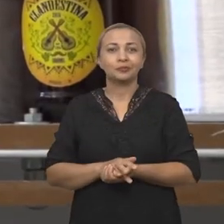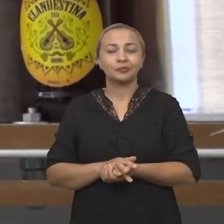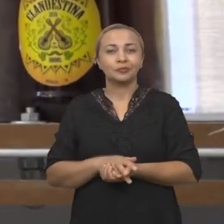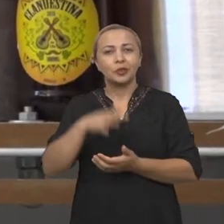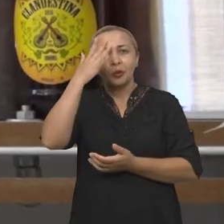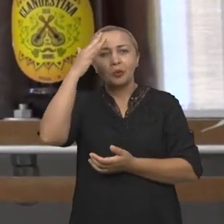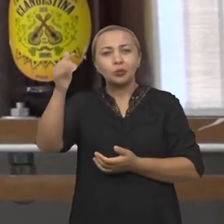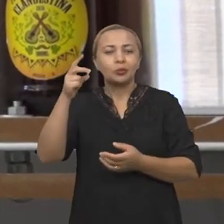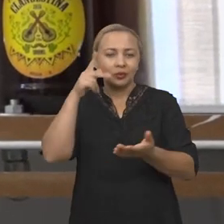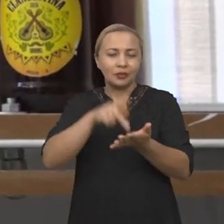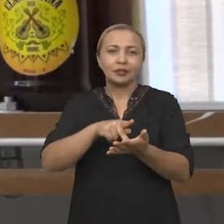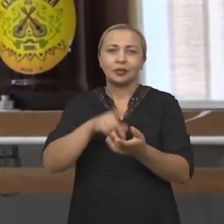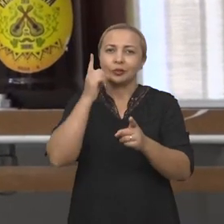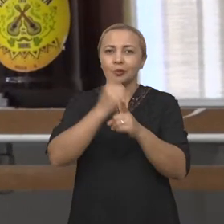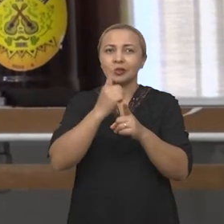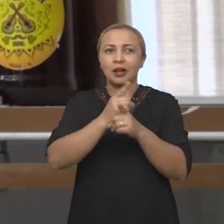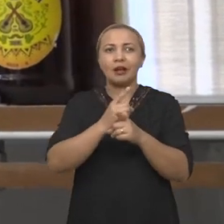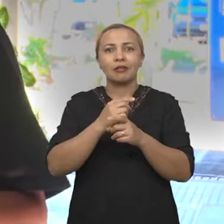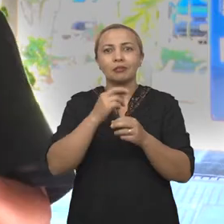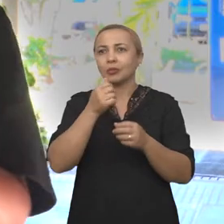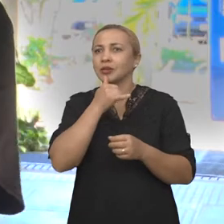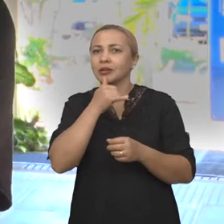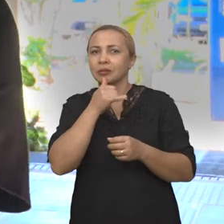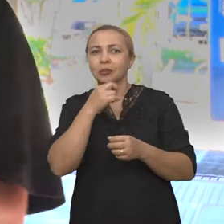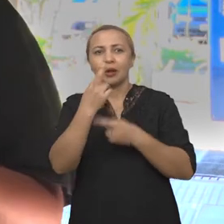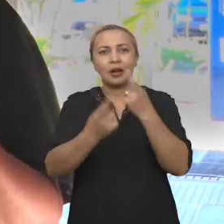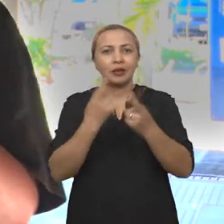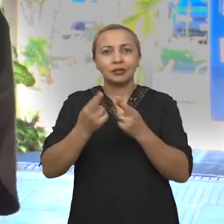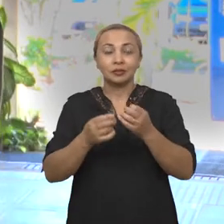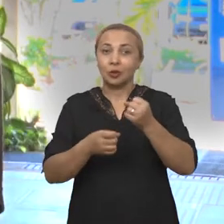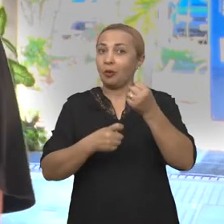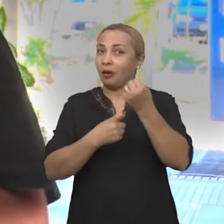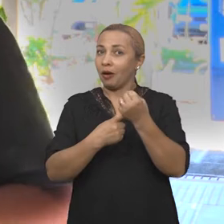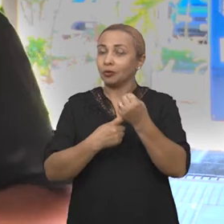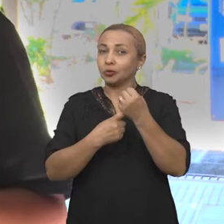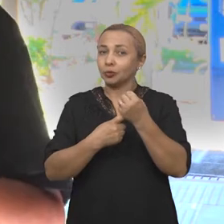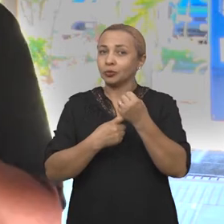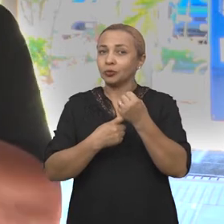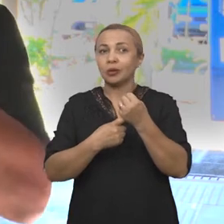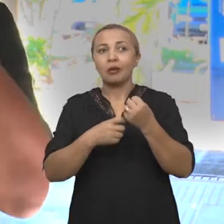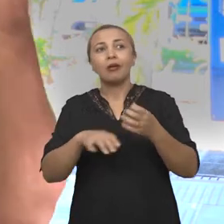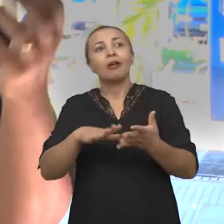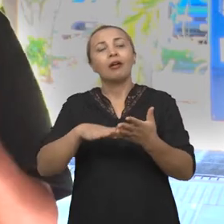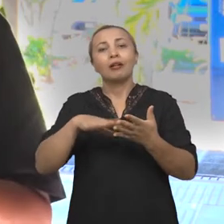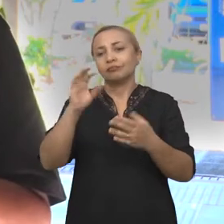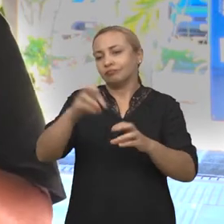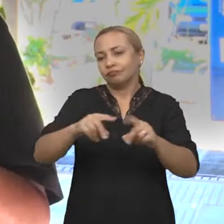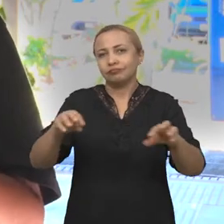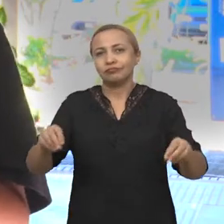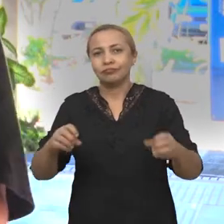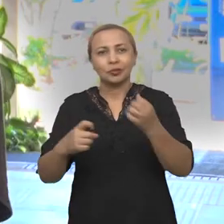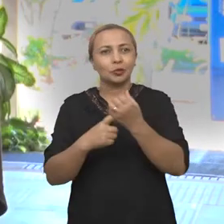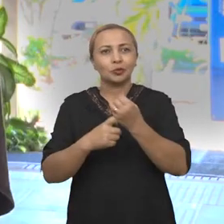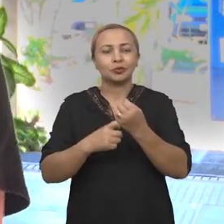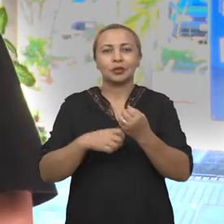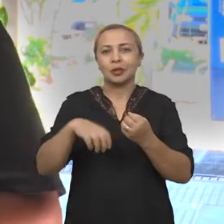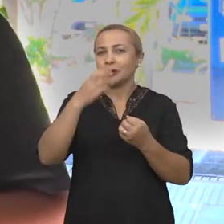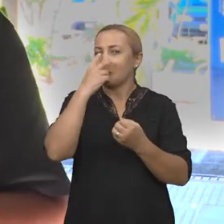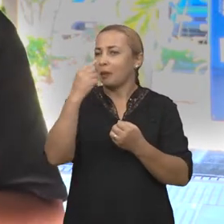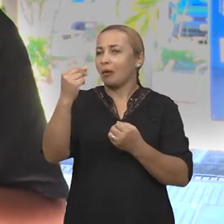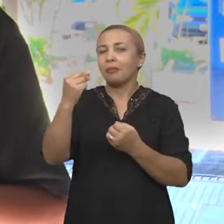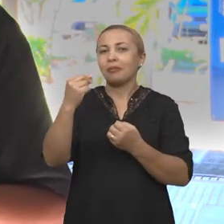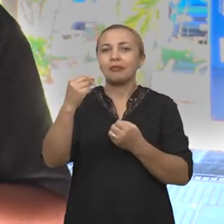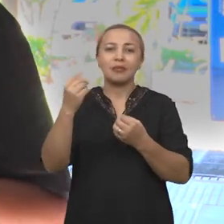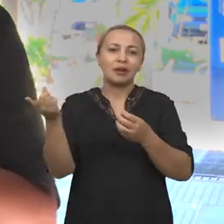na verdade, é encontrar, principalmente em relação ao caju, por essa forte ligação, né? A terra dos cajueiros e dos papagaios, algo que viesse